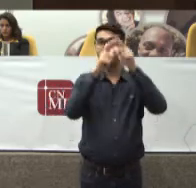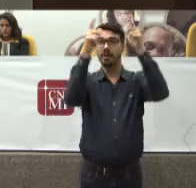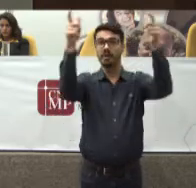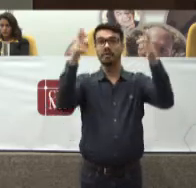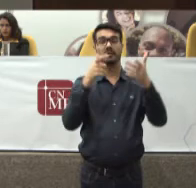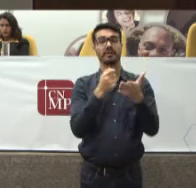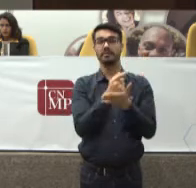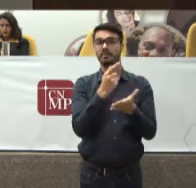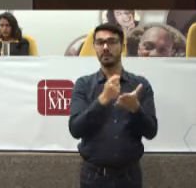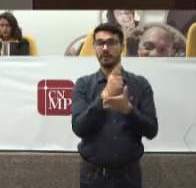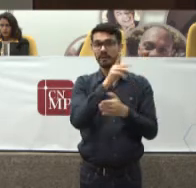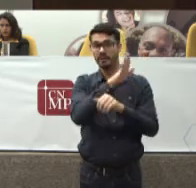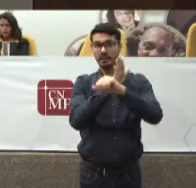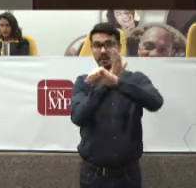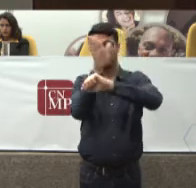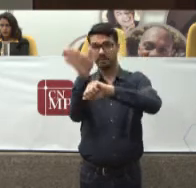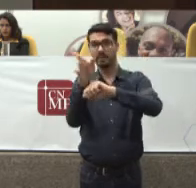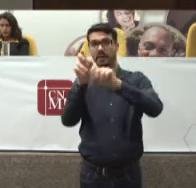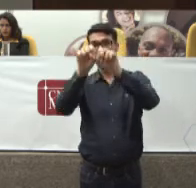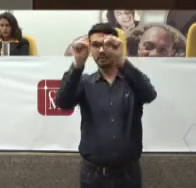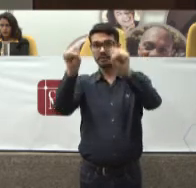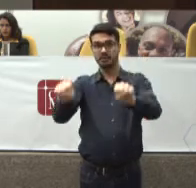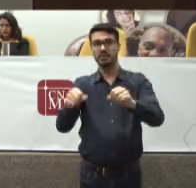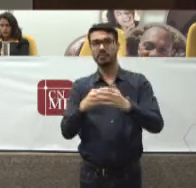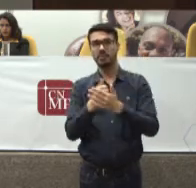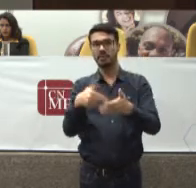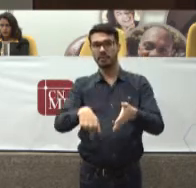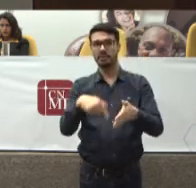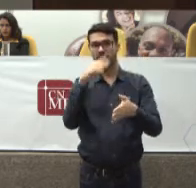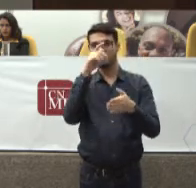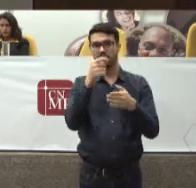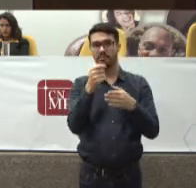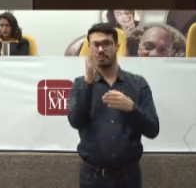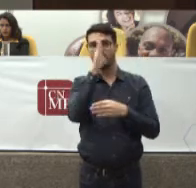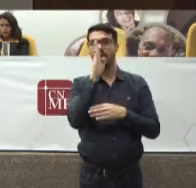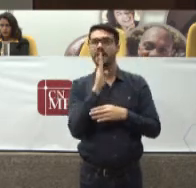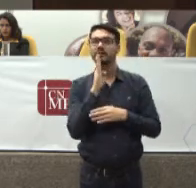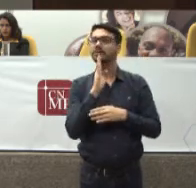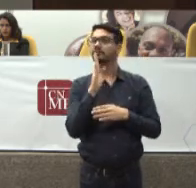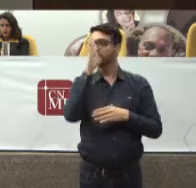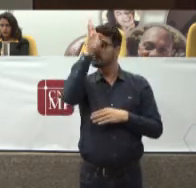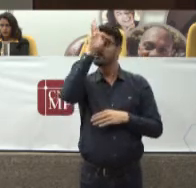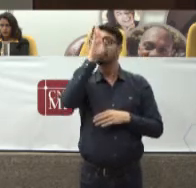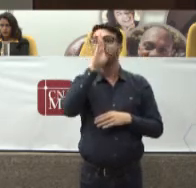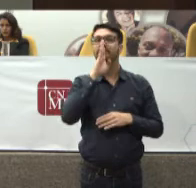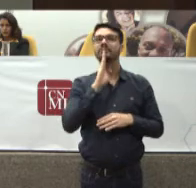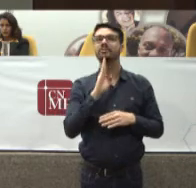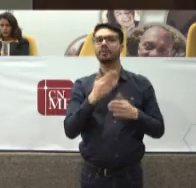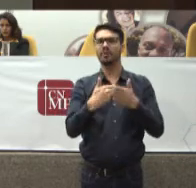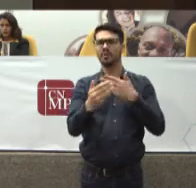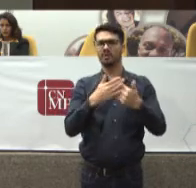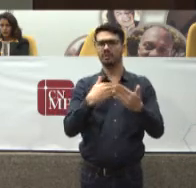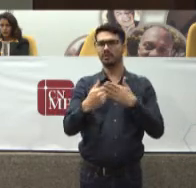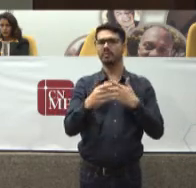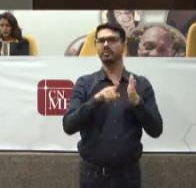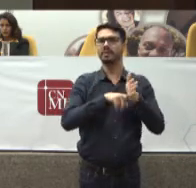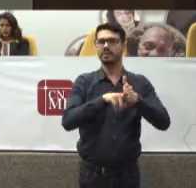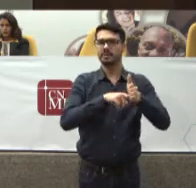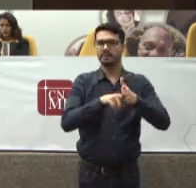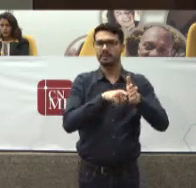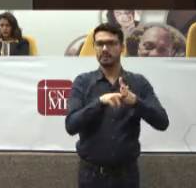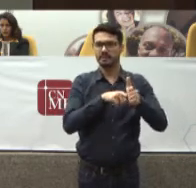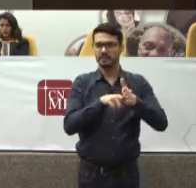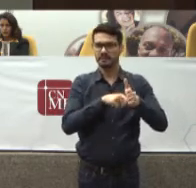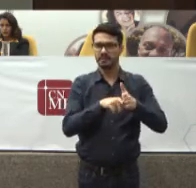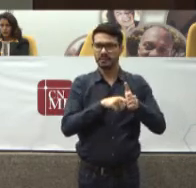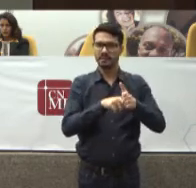pago Mas no Brasil É gratuito Então Todos que tiverem A curiosidade De fazer pesquisas científicas Ou investigar